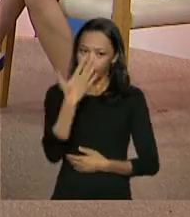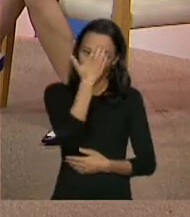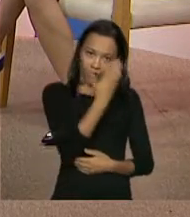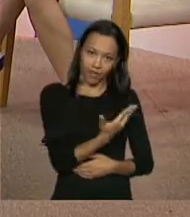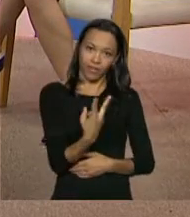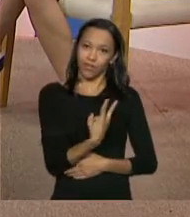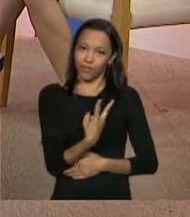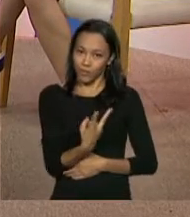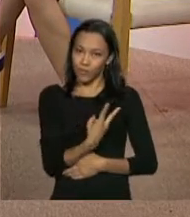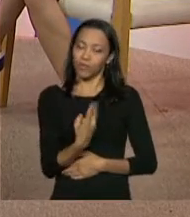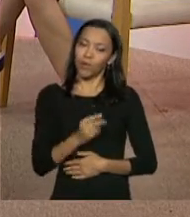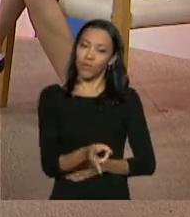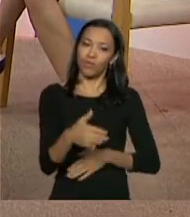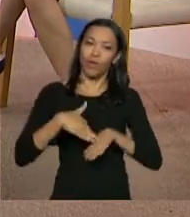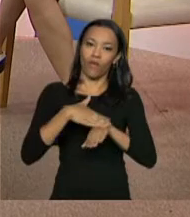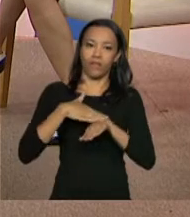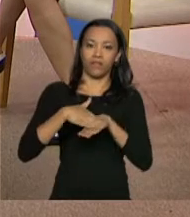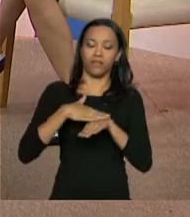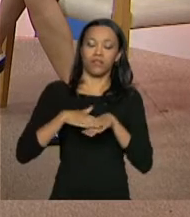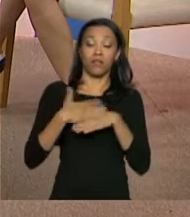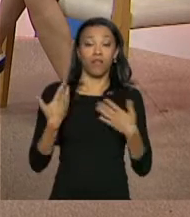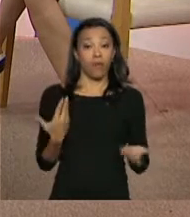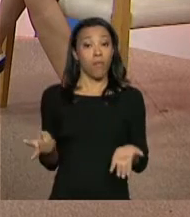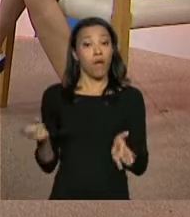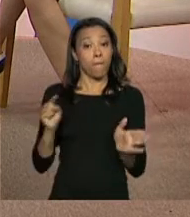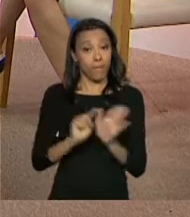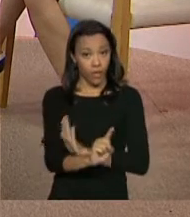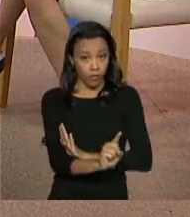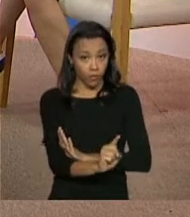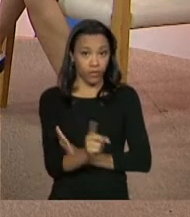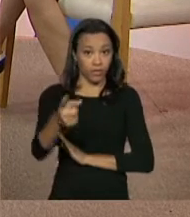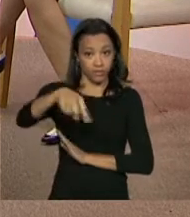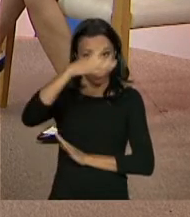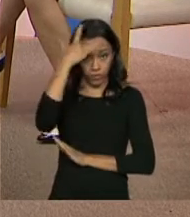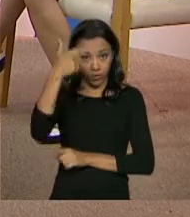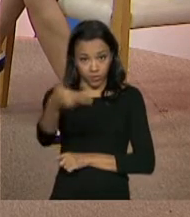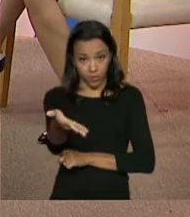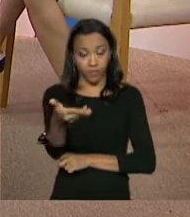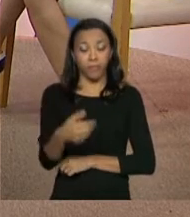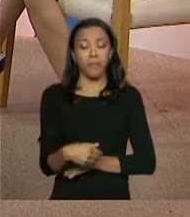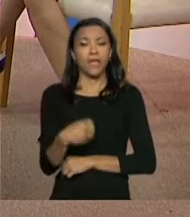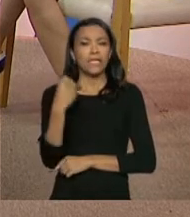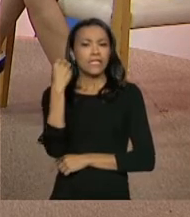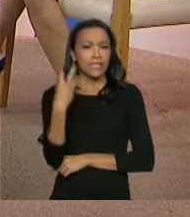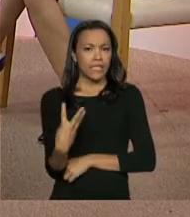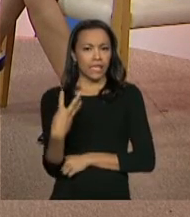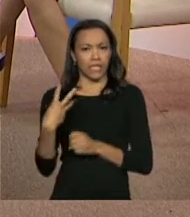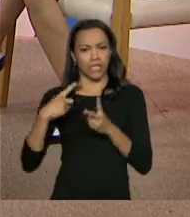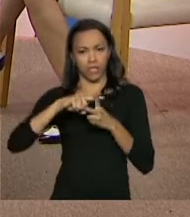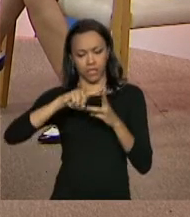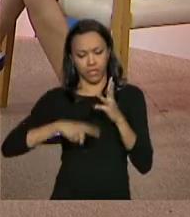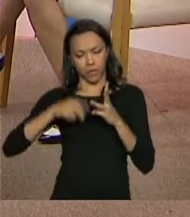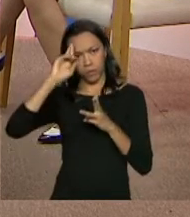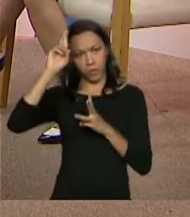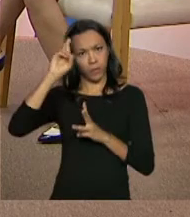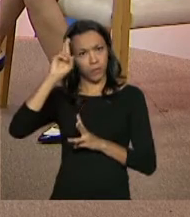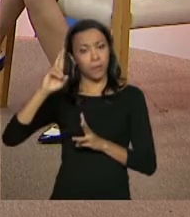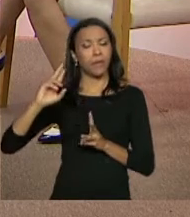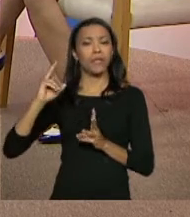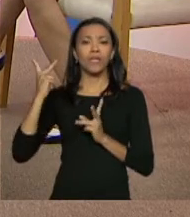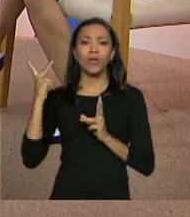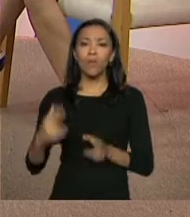por a gente continuar essa conversa. Então, vamos para as perguntas do público. Três gestores, eles fizeram perguntas